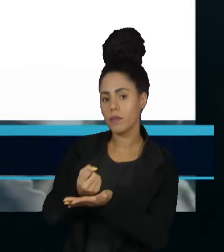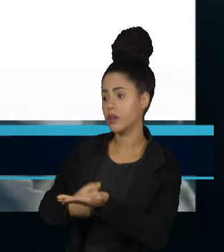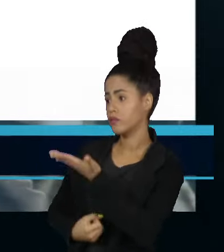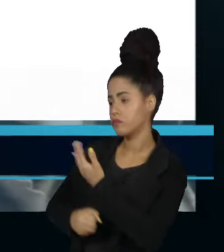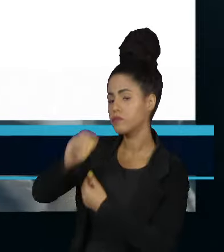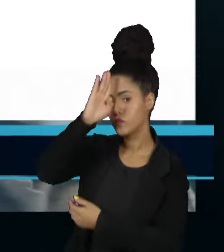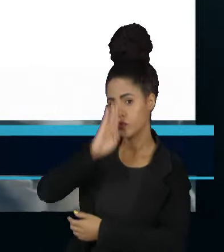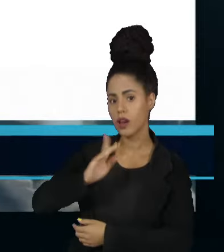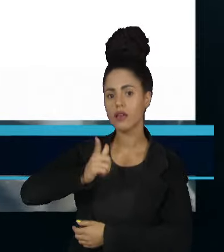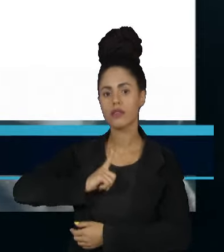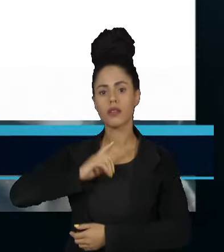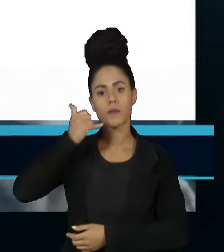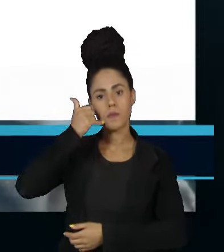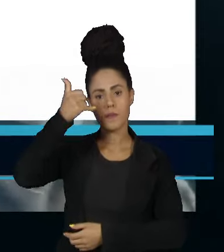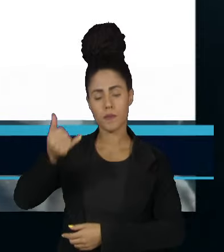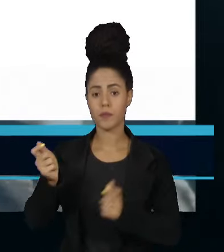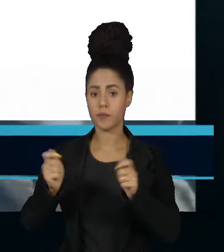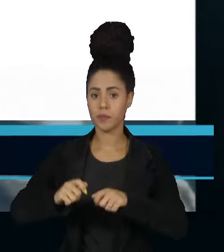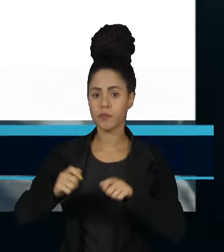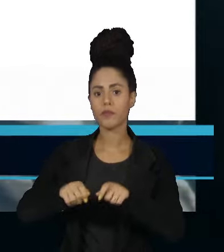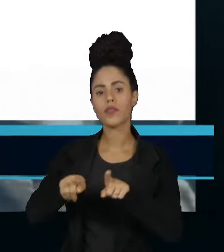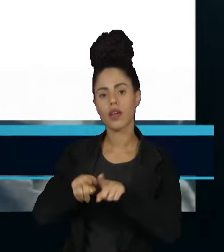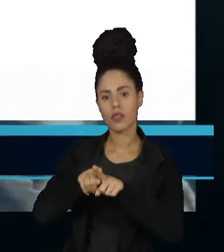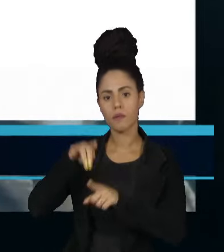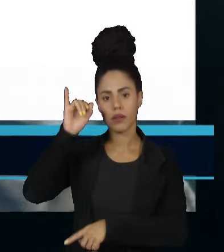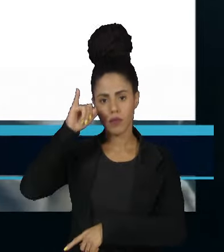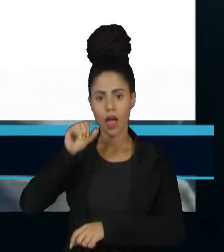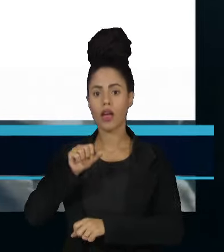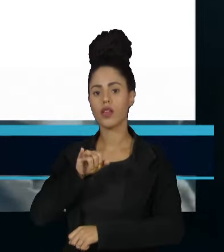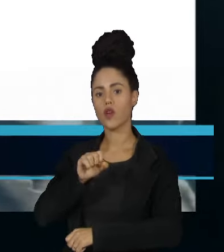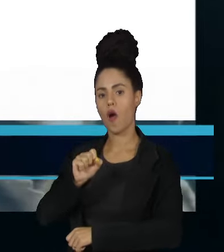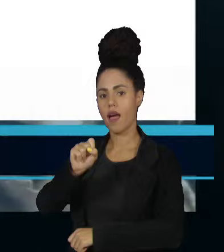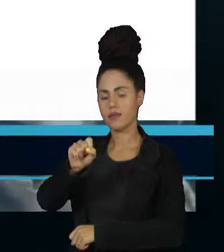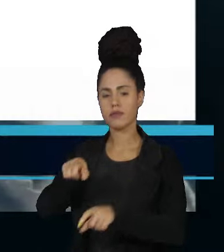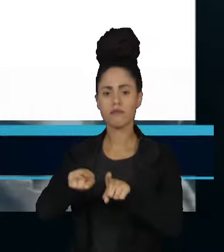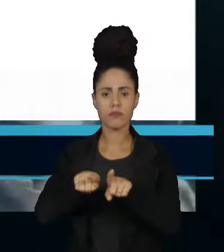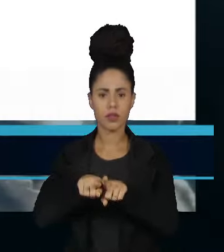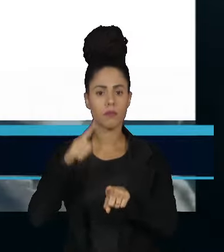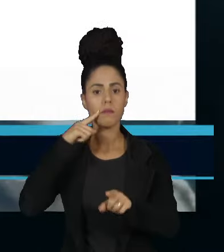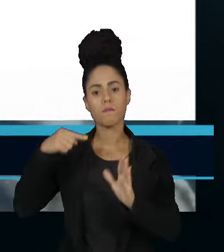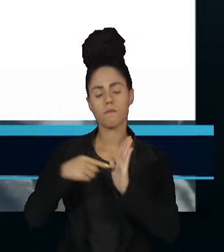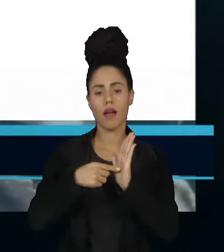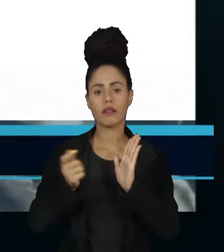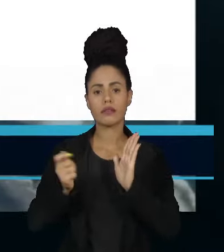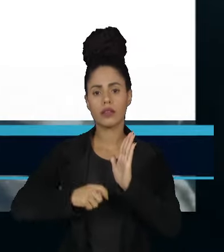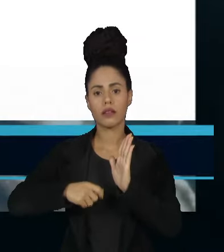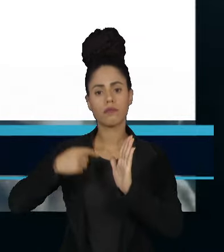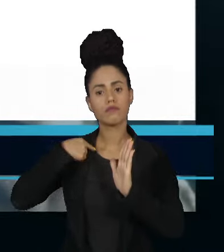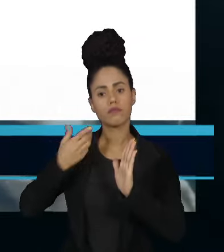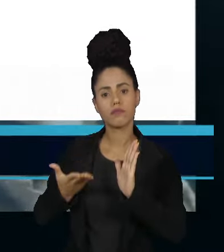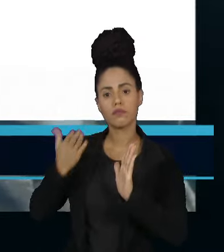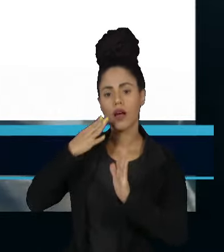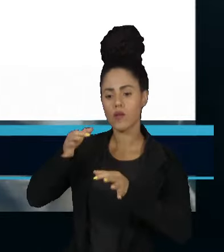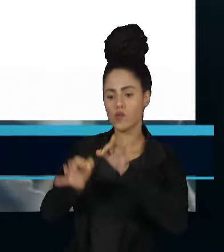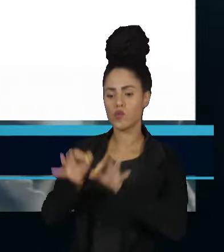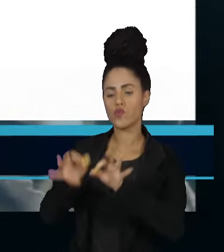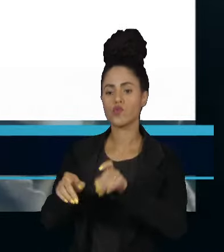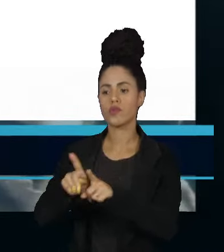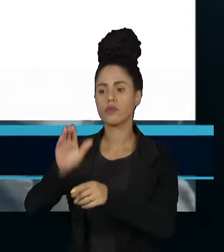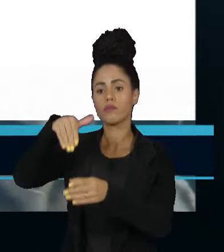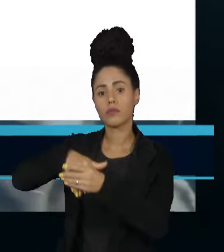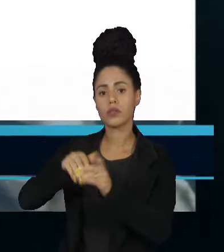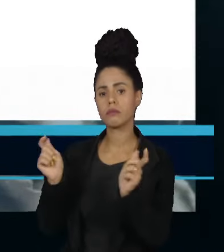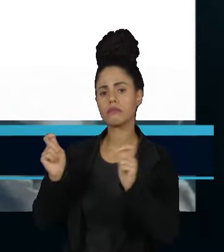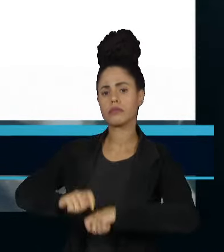graça para celulares com sistemas iOS e Android. Após a denúncia ser enviada para análise da justiça eleitoral, também é